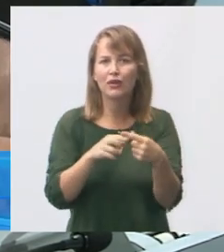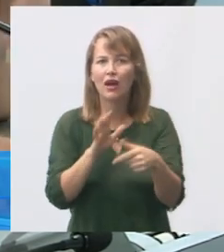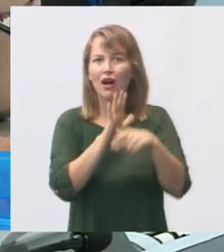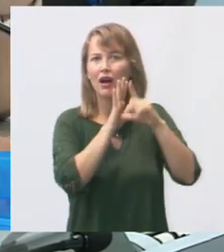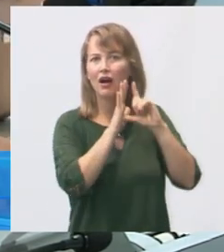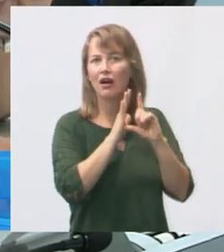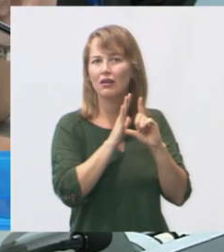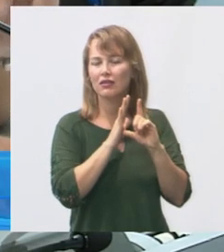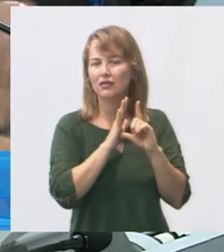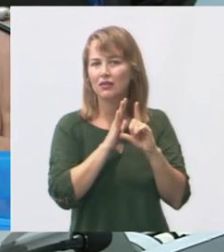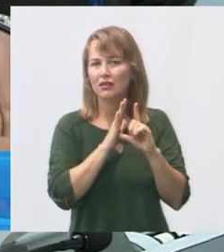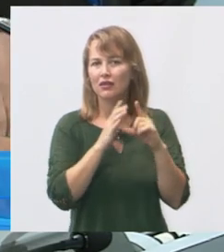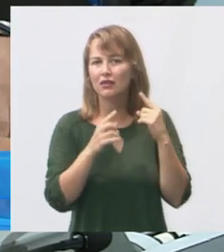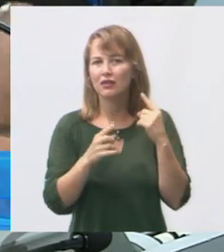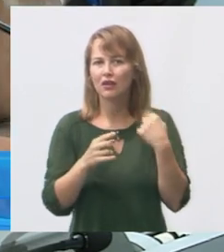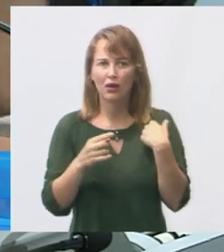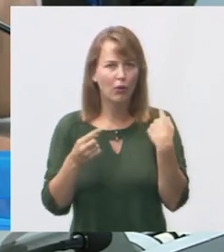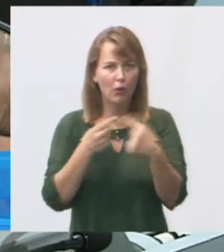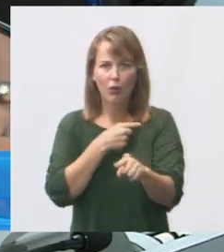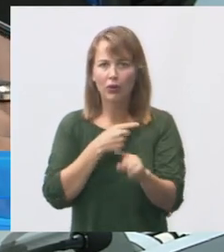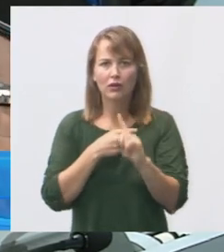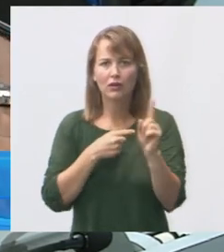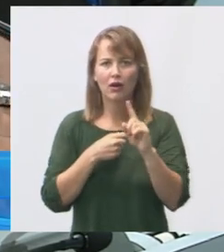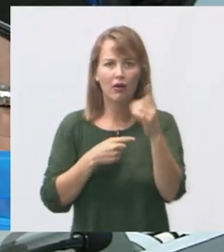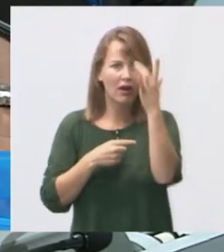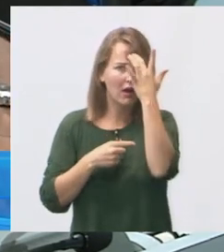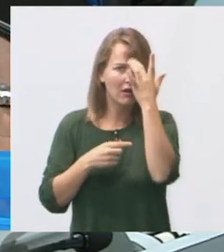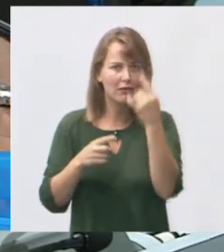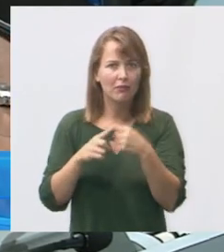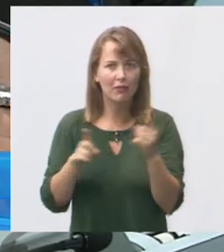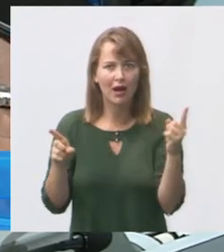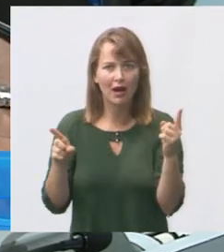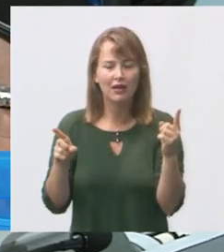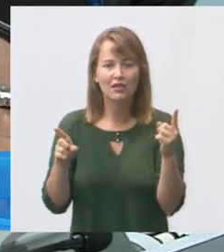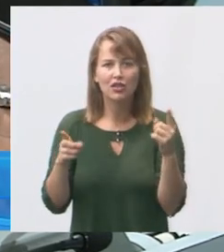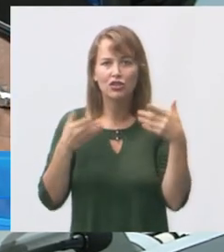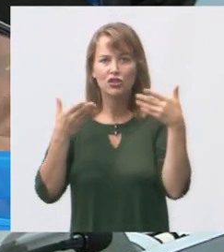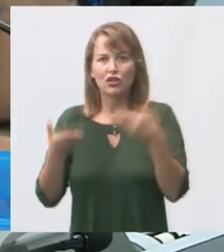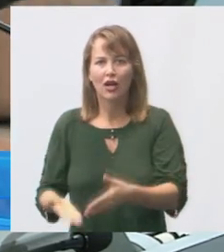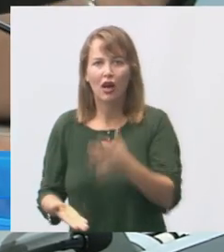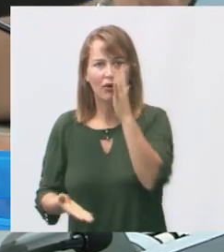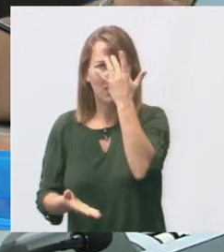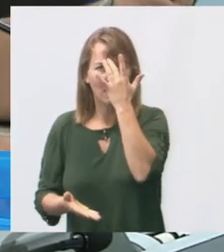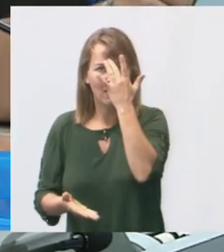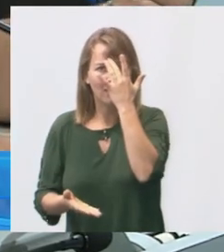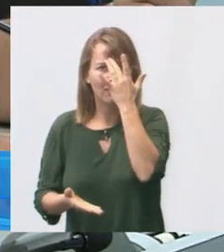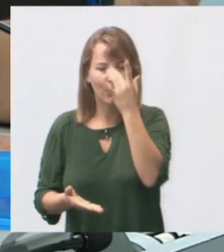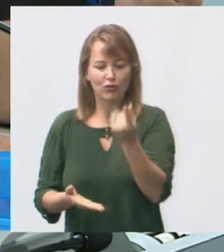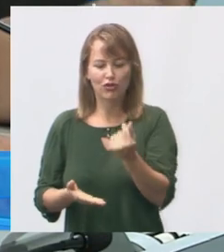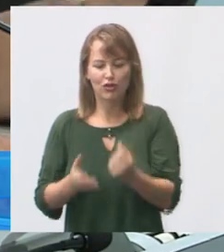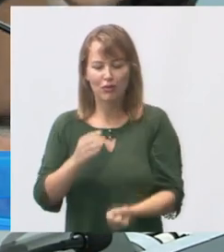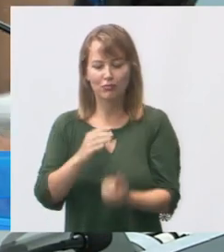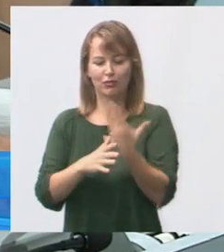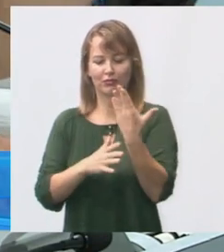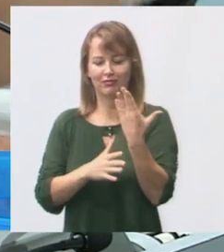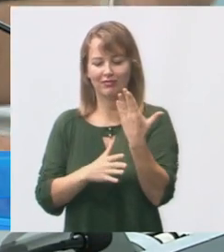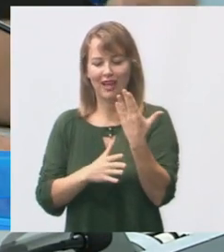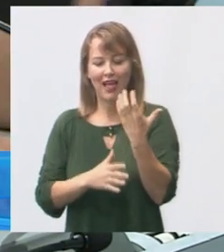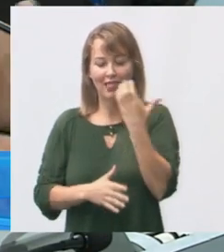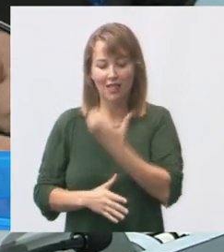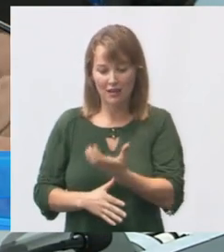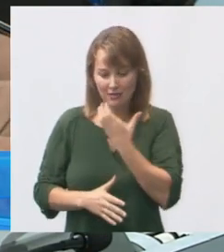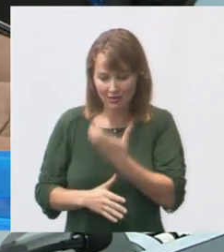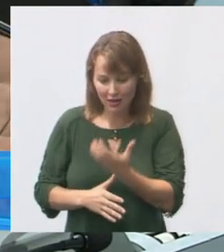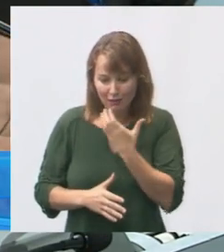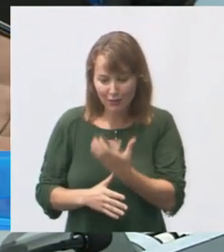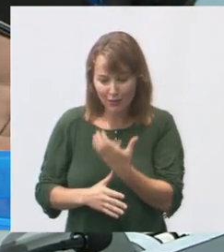não só contra o carnaval mas quando chegar o carnaval o dinheiro vai aparecer quando chegar o dezembro o dinheiro pra decorar a cidade